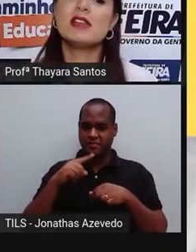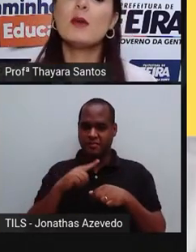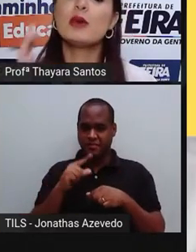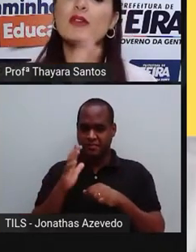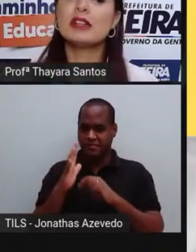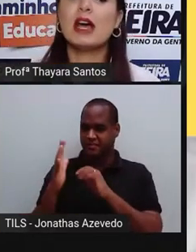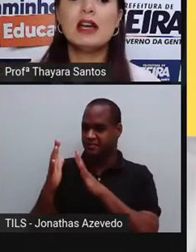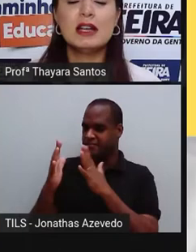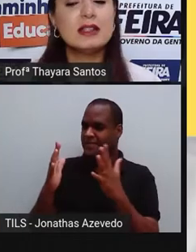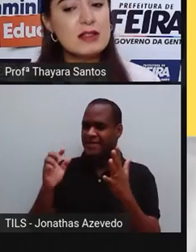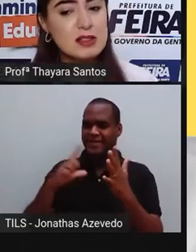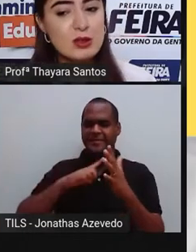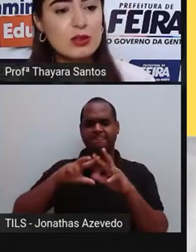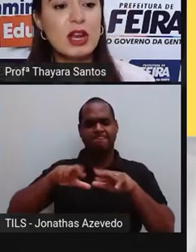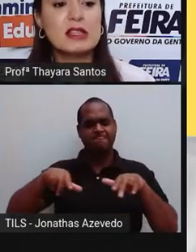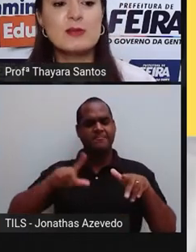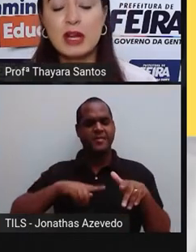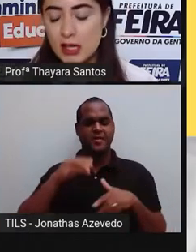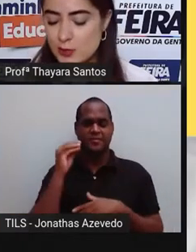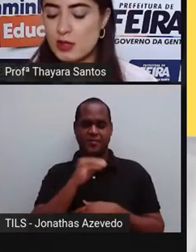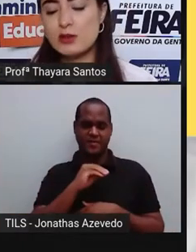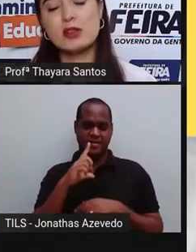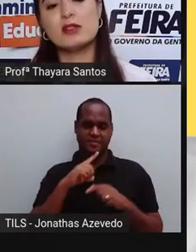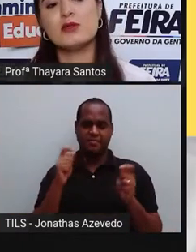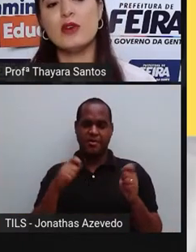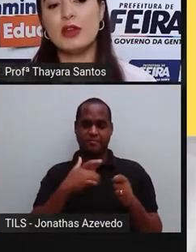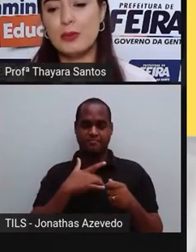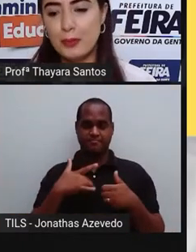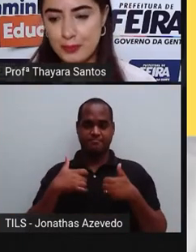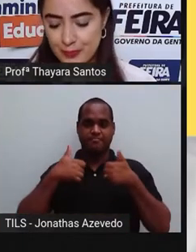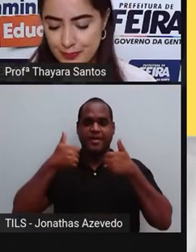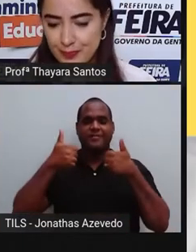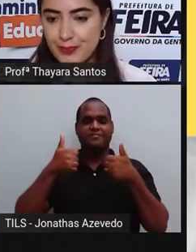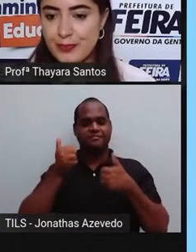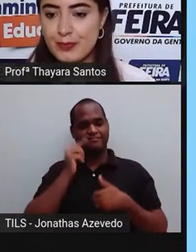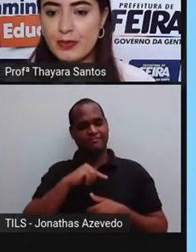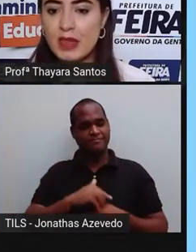podem se aproveitar desses nutrientes para que elas possam se desenvolver.